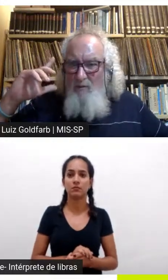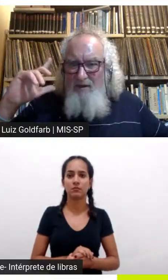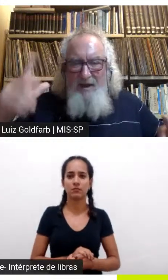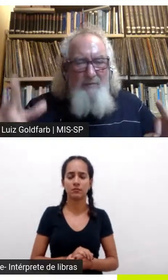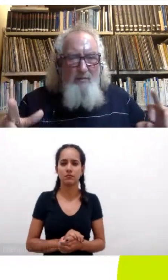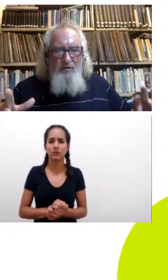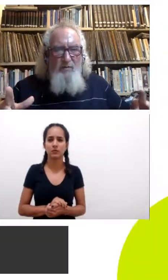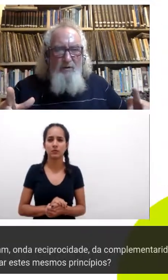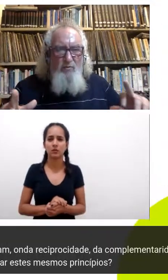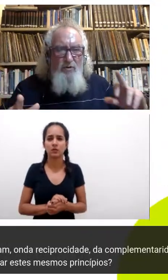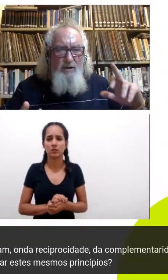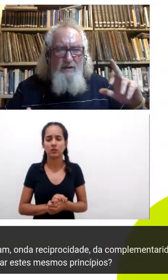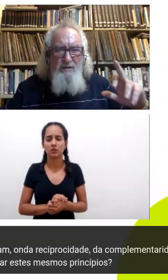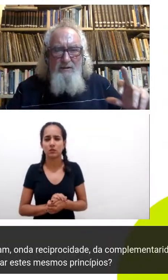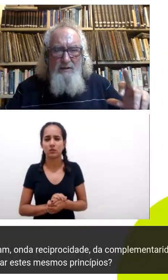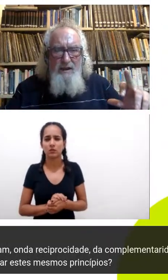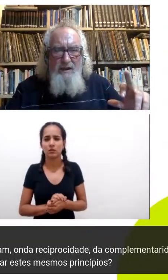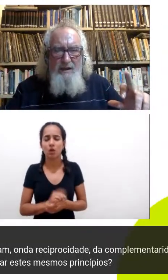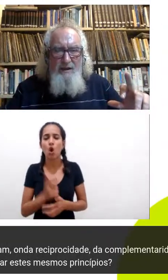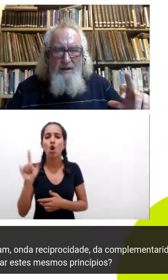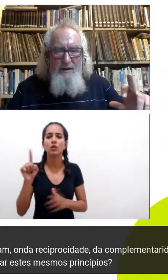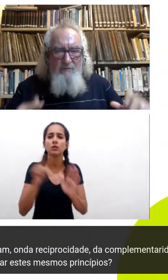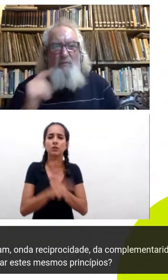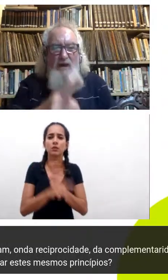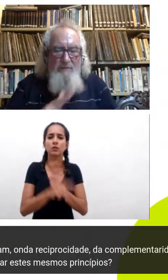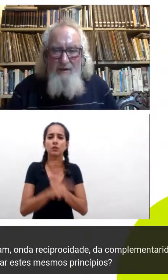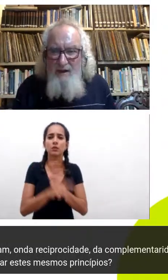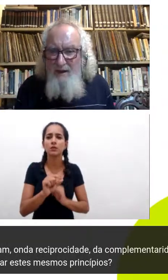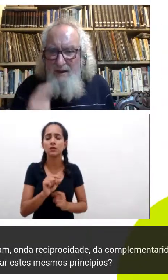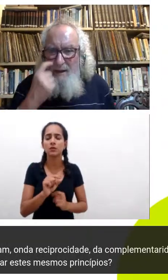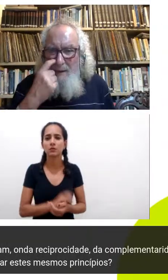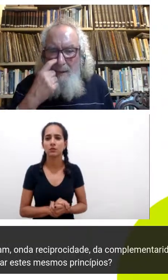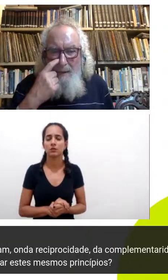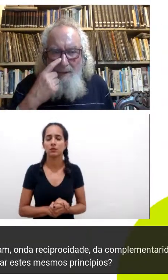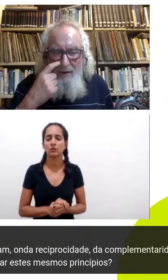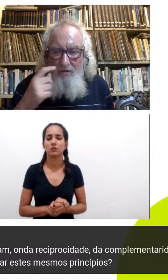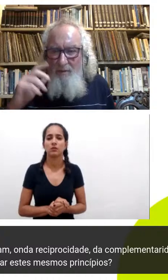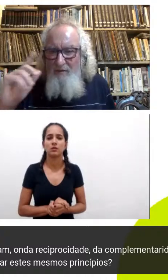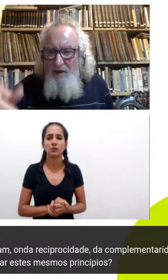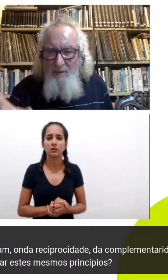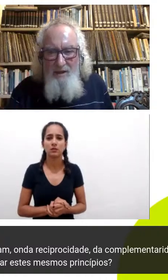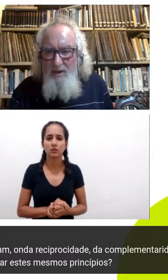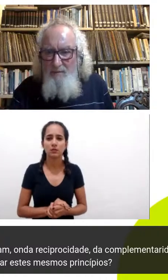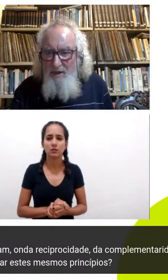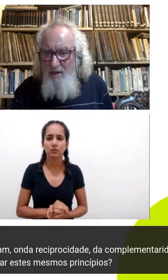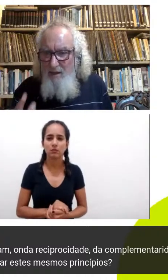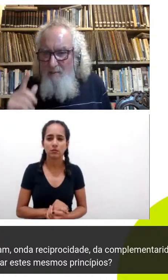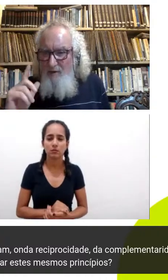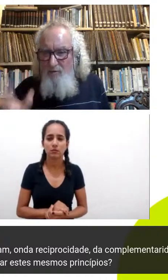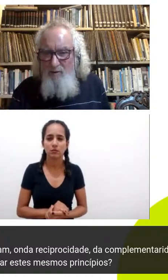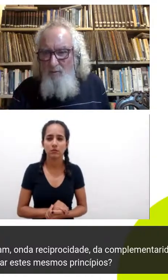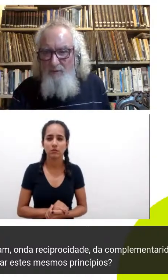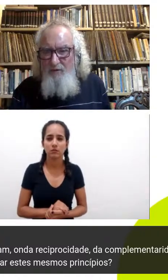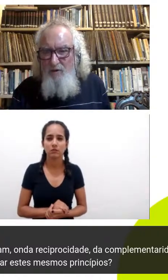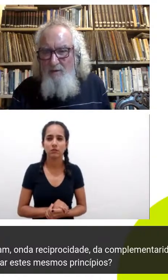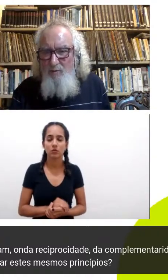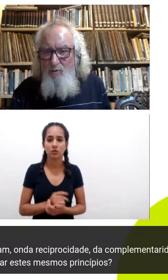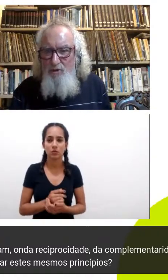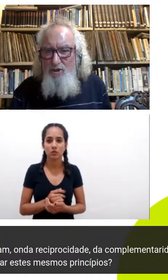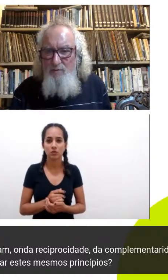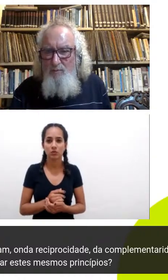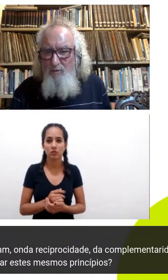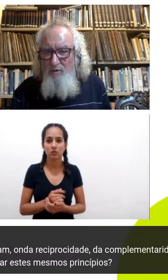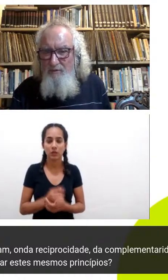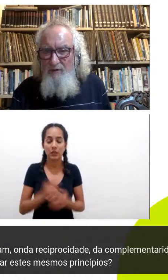vamos passar pra próxima pergunta vamos lá só pra avisar a minha equipe que tem mais uma do professor